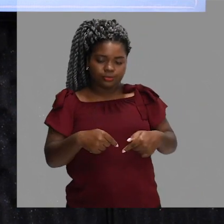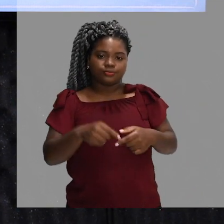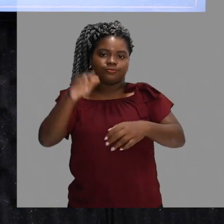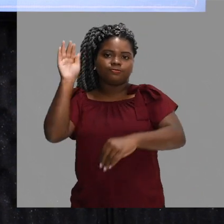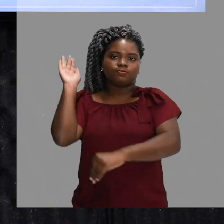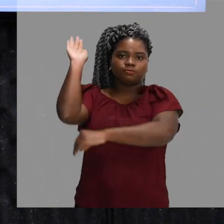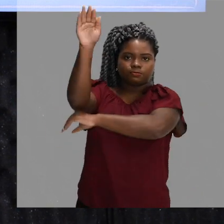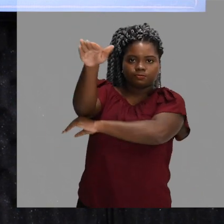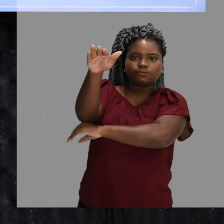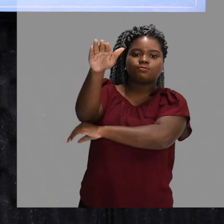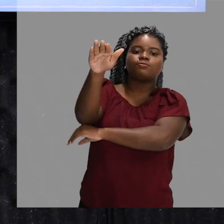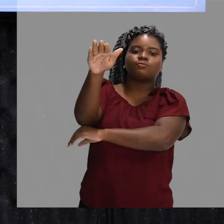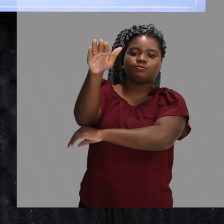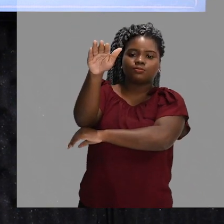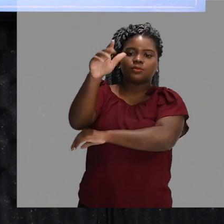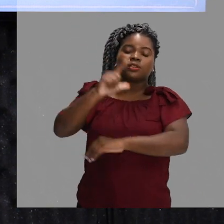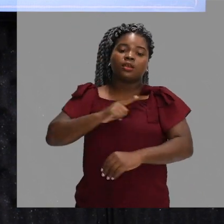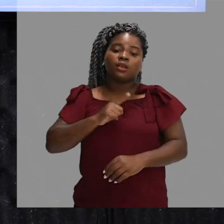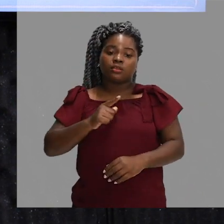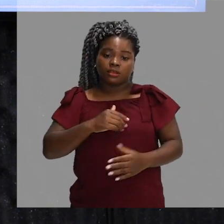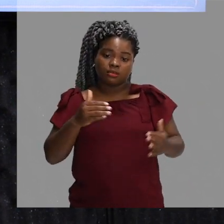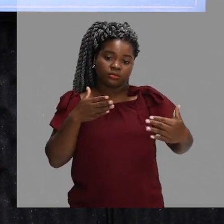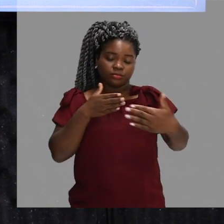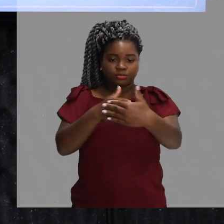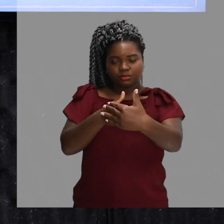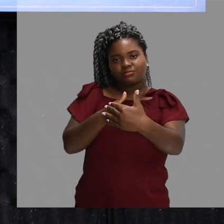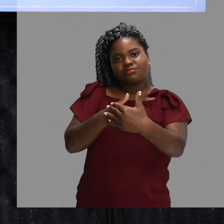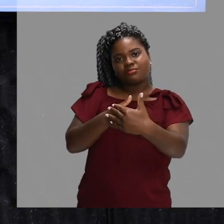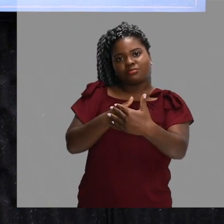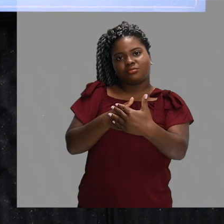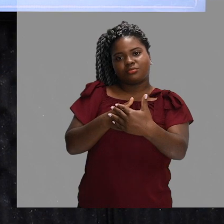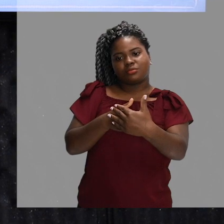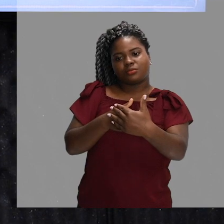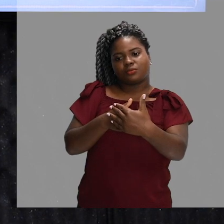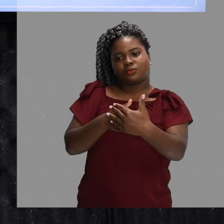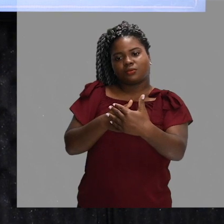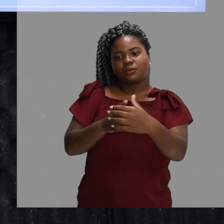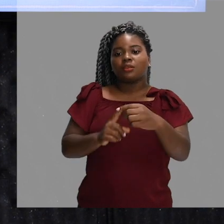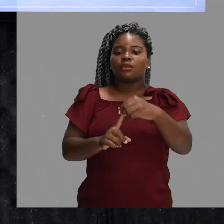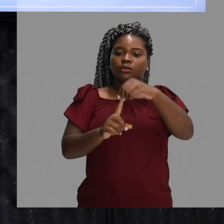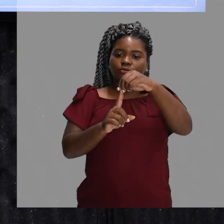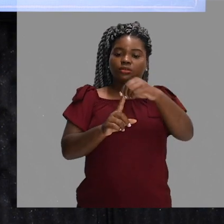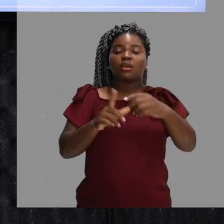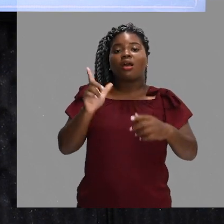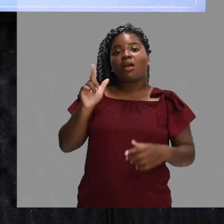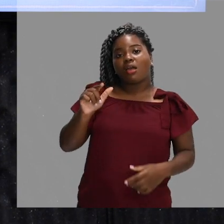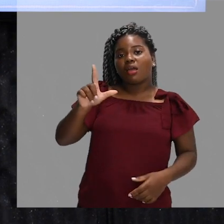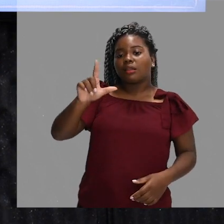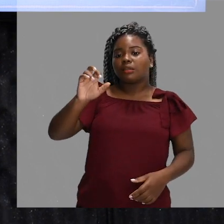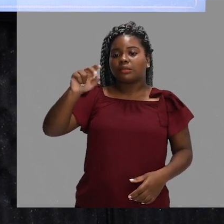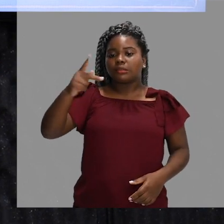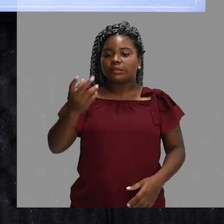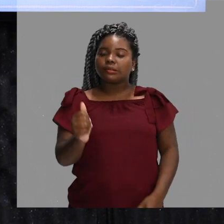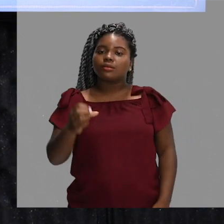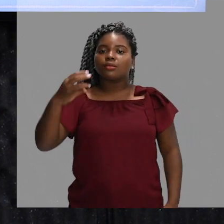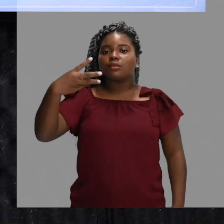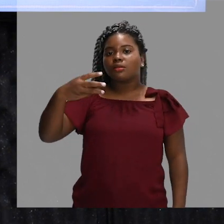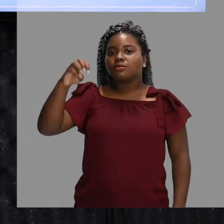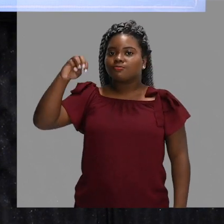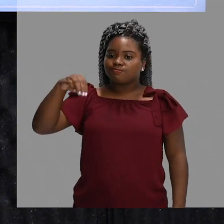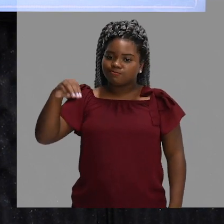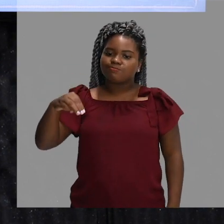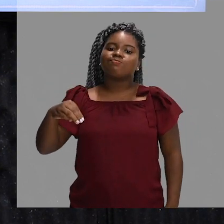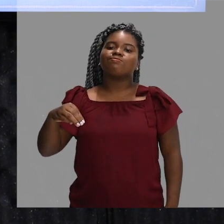suas linhas limites, e a única linha demarcatória é quê? É a linha de 3 metros, que ela divide ali 1 terço da